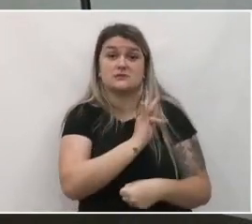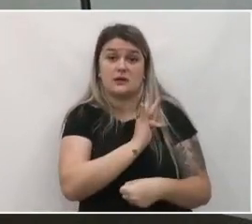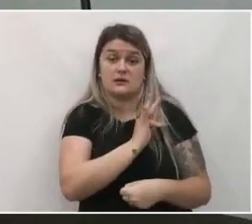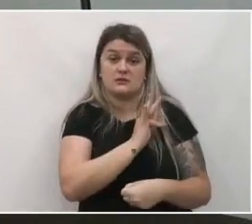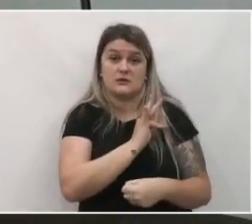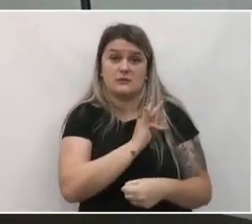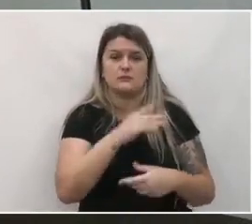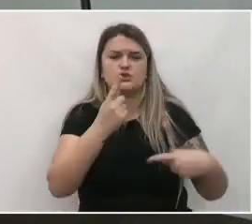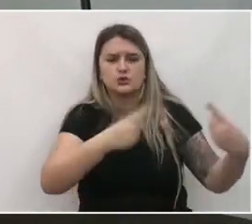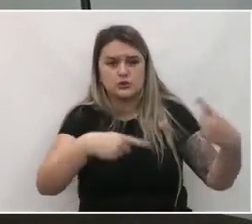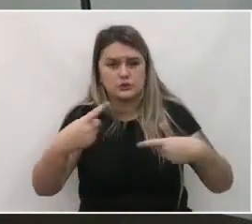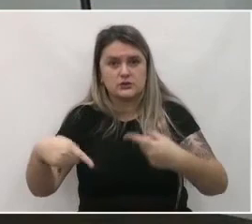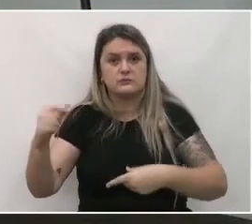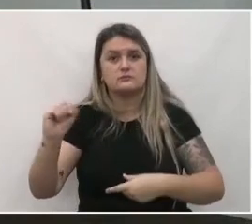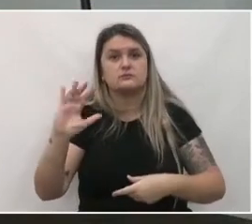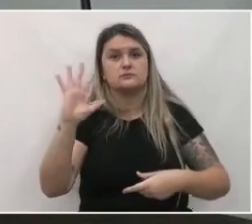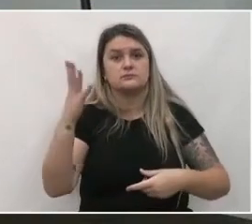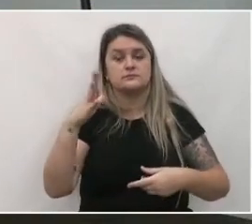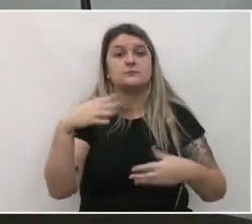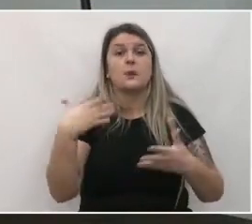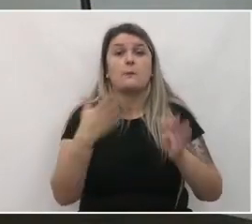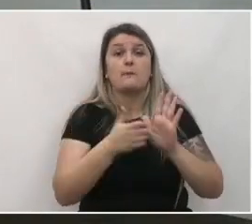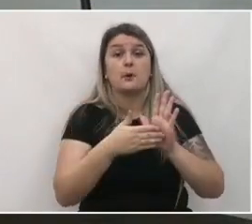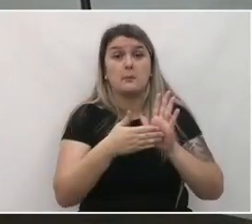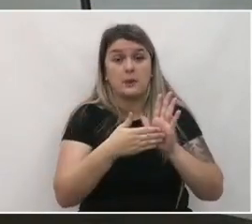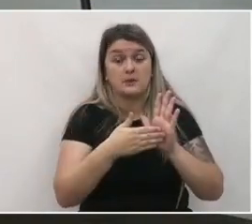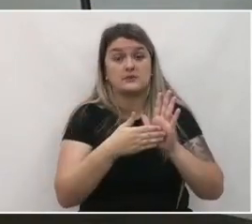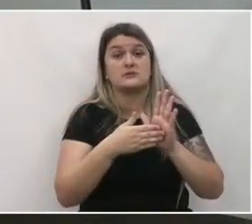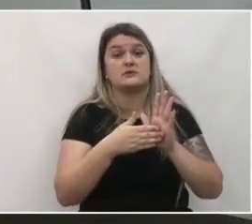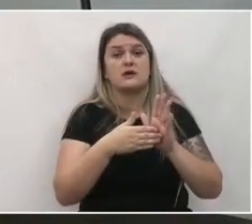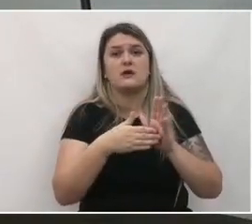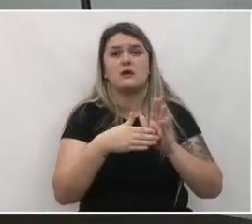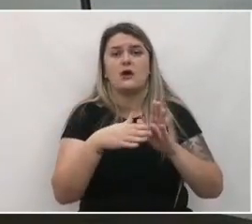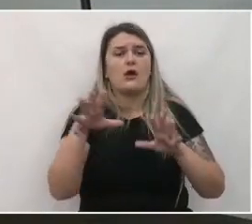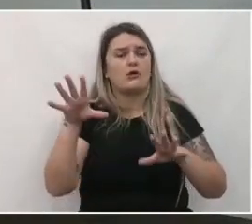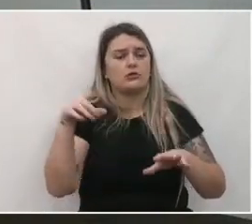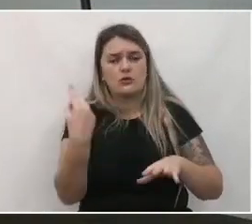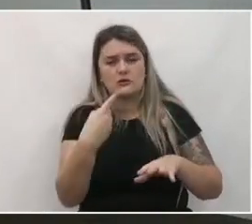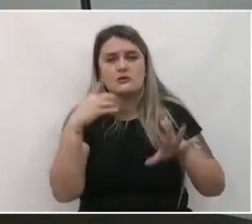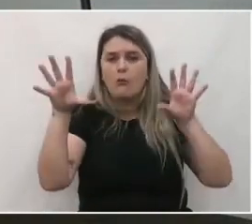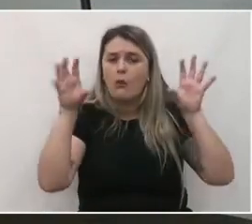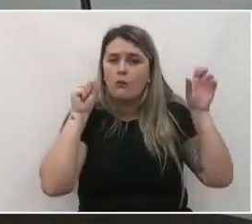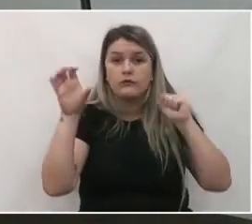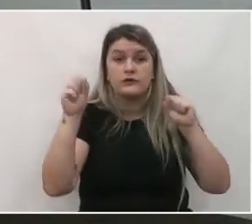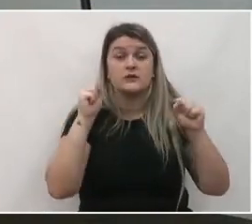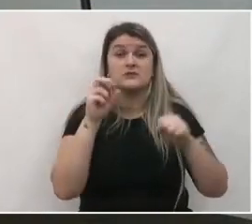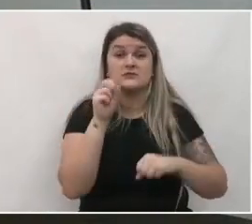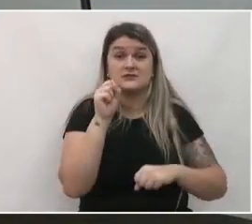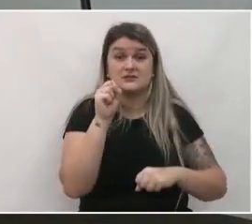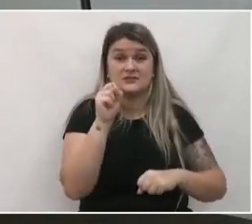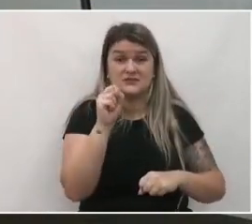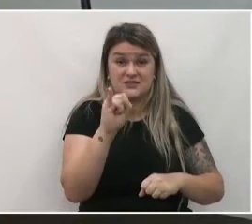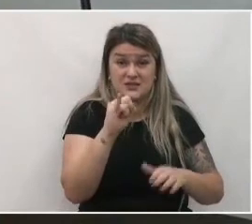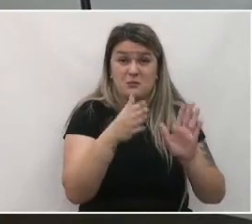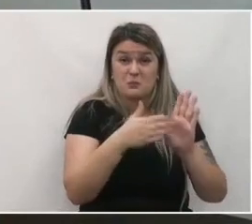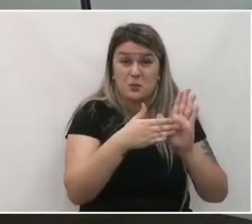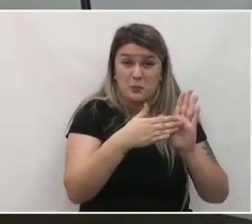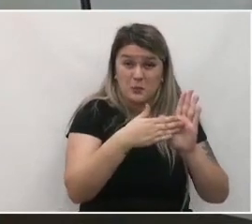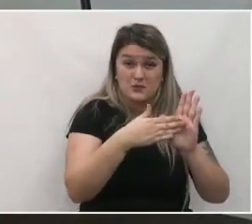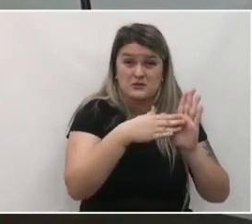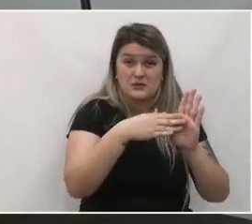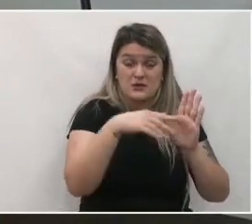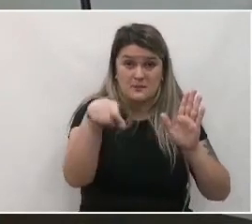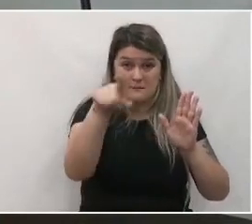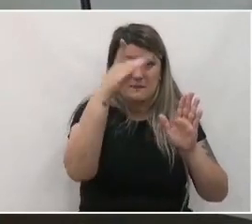que a discussão aconteça e as propostas que vêm da sociedade serão todas ouvidas, mesmo que eventualmente uma proposta da sociedade